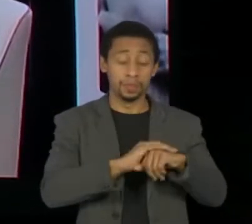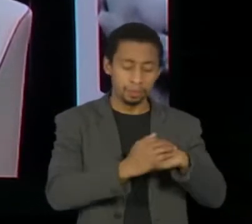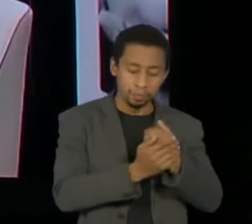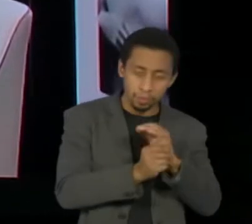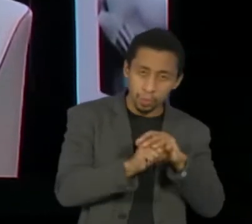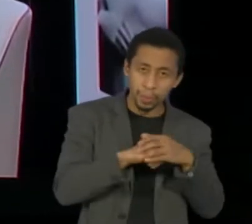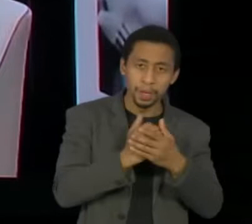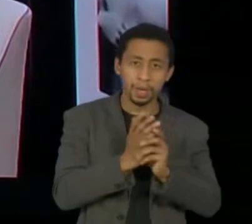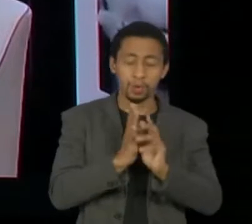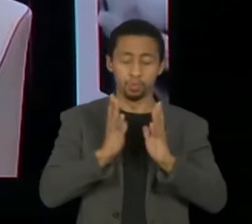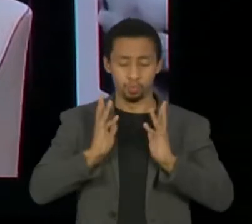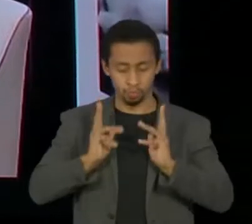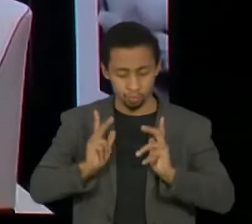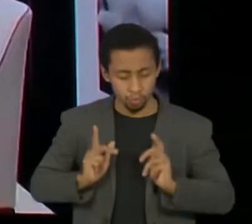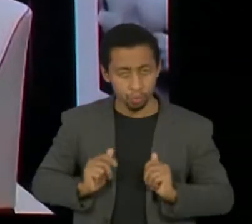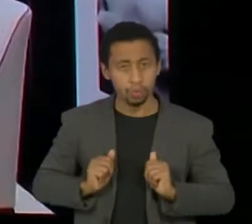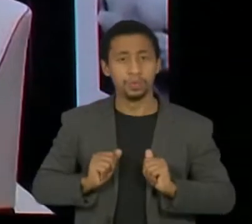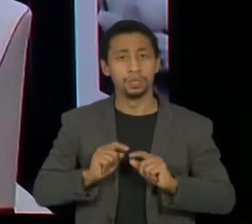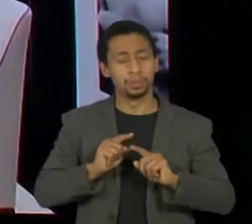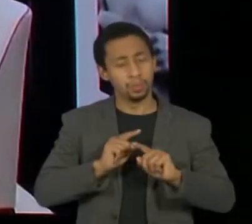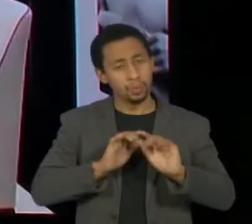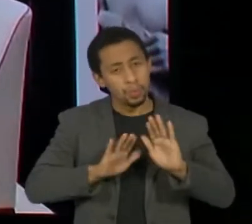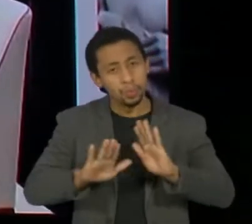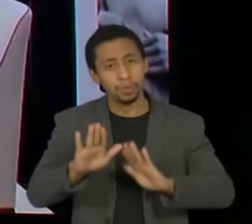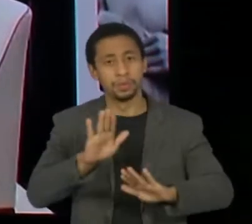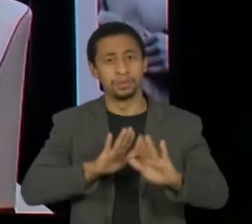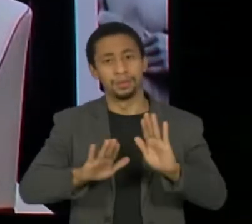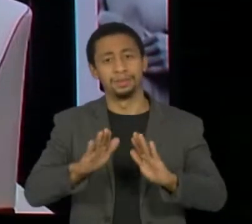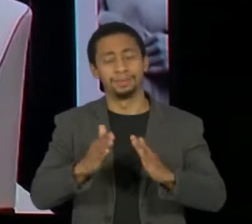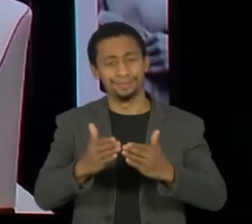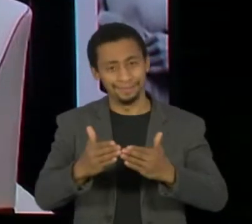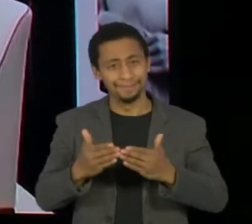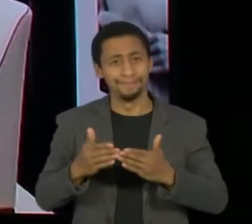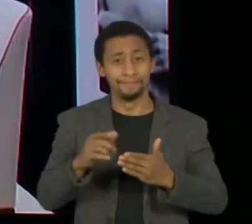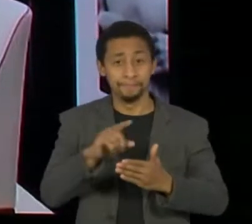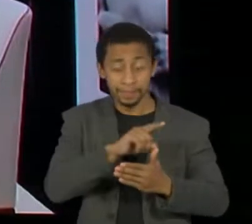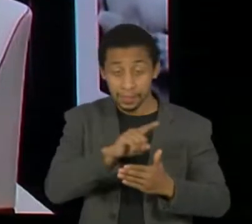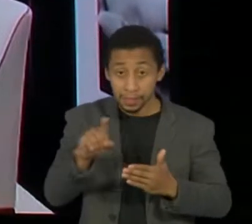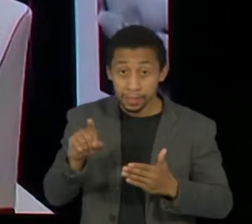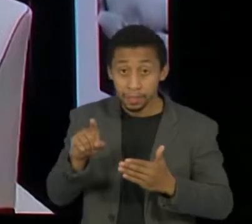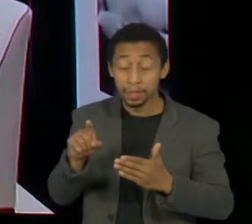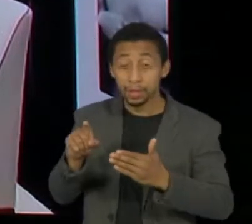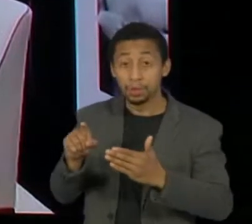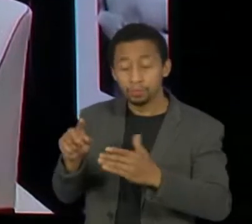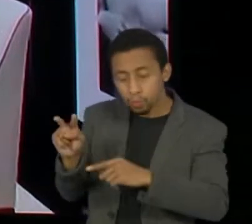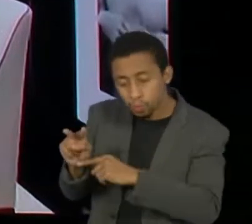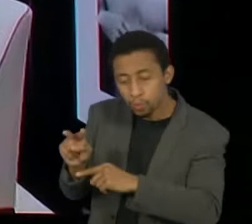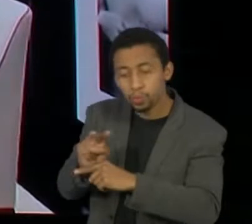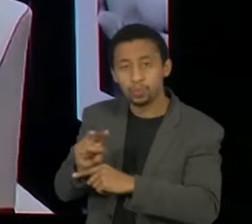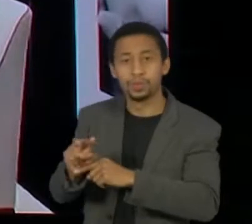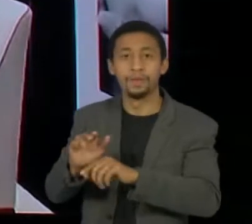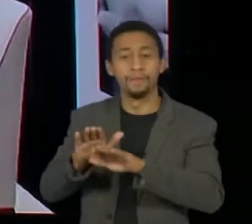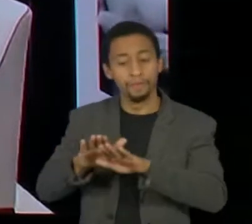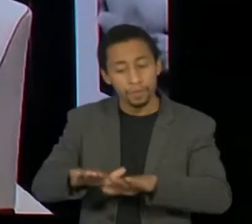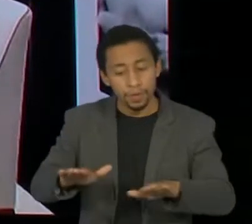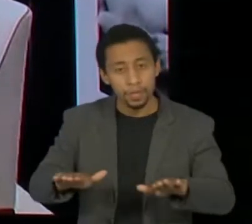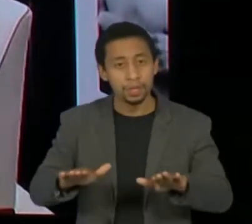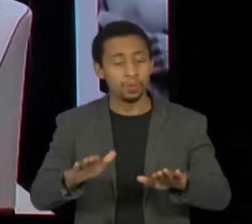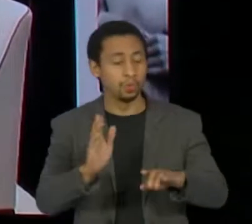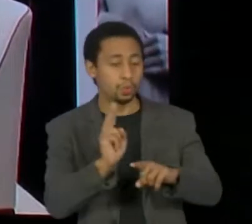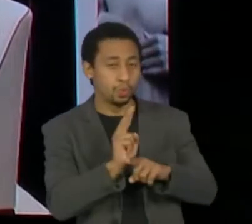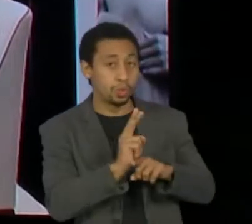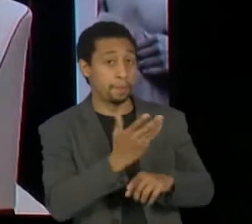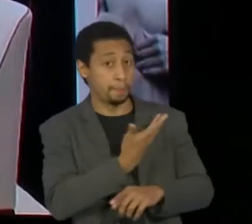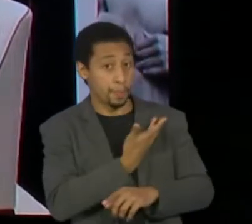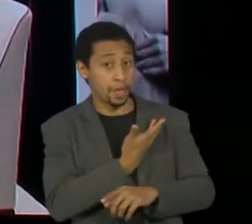sobretudo nas mãos, e sejam cuidadosos. E sejam cuidadosos também com os seus filhos, com os seus amigos, com os seus